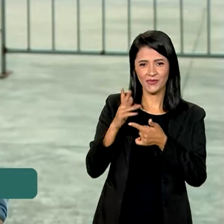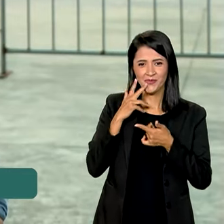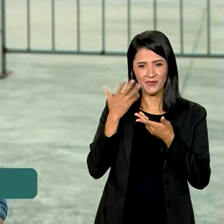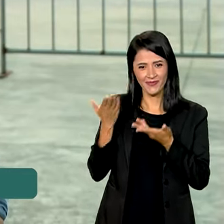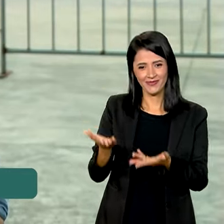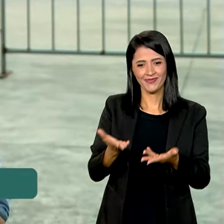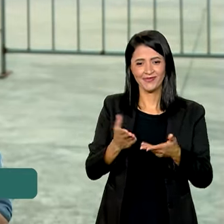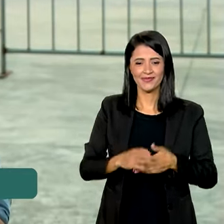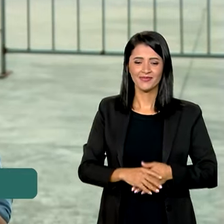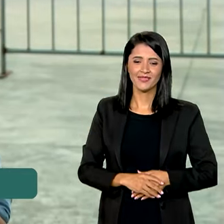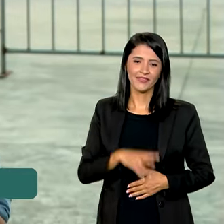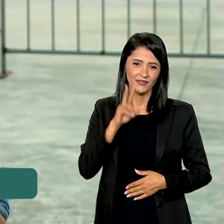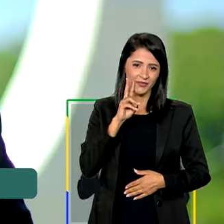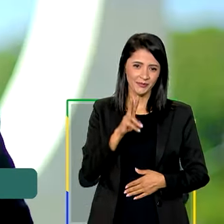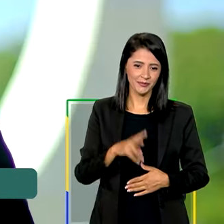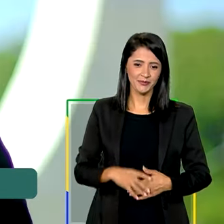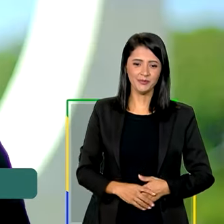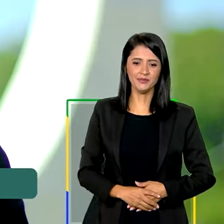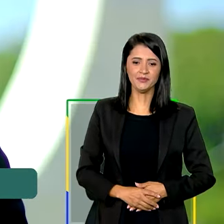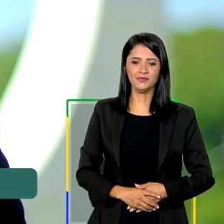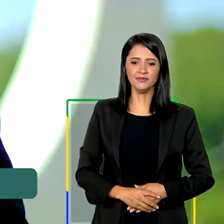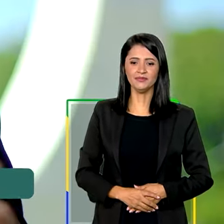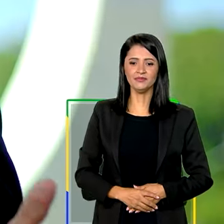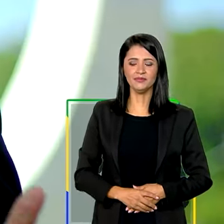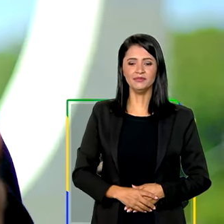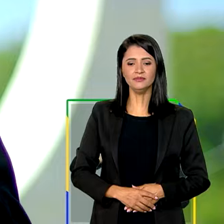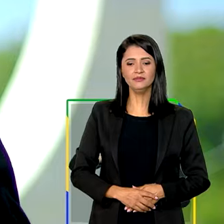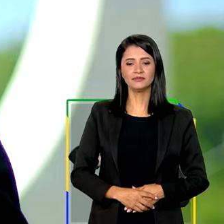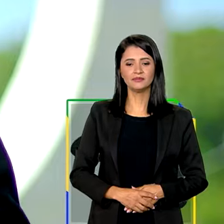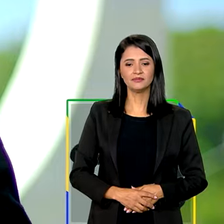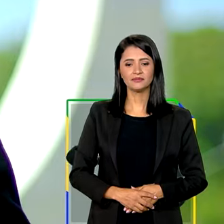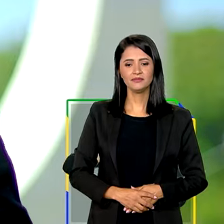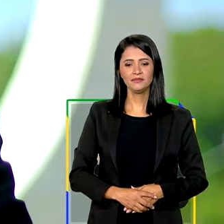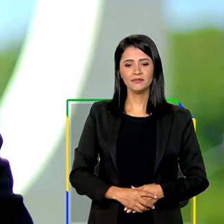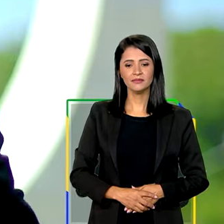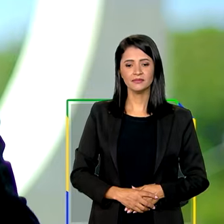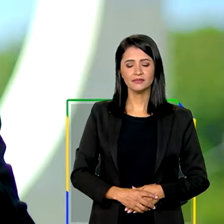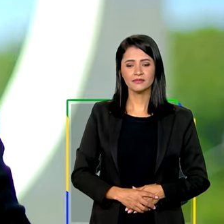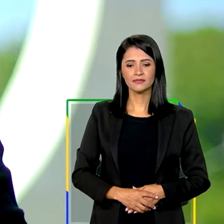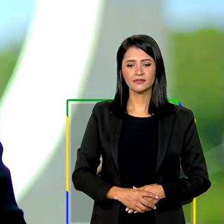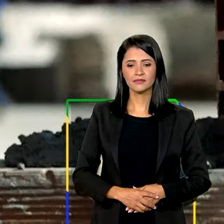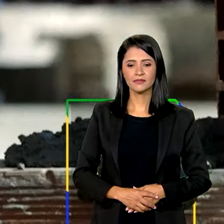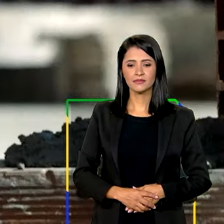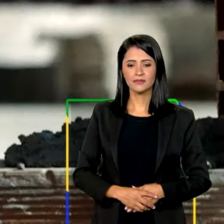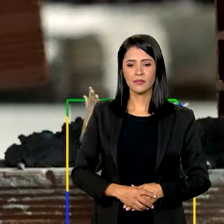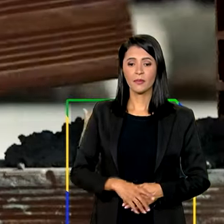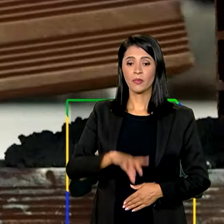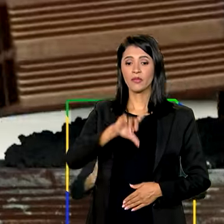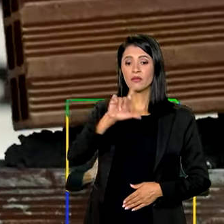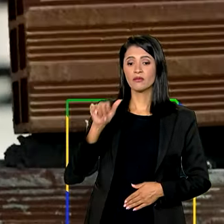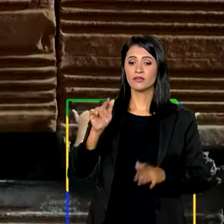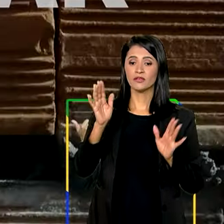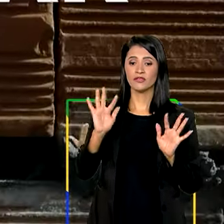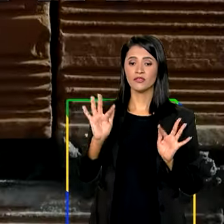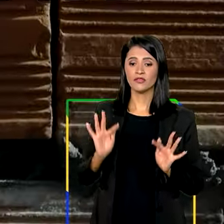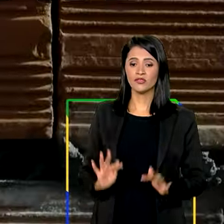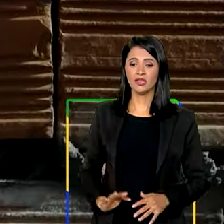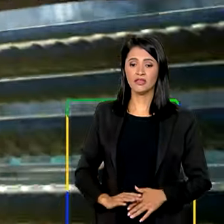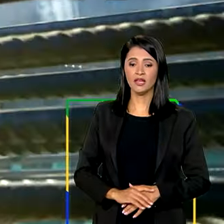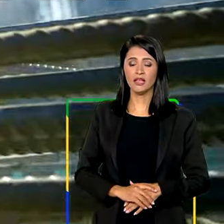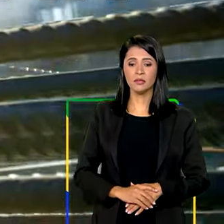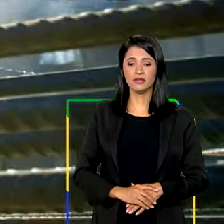ministro, Luiz Marinho. Vamos ver. Esse primeiro de maio é também um dia de festa. Dia de